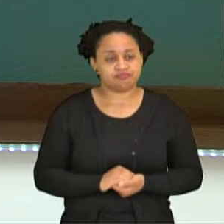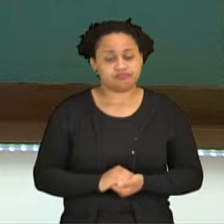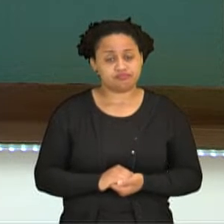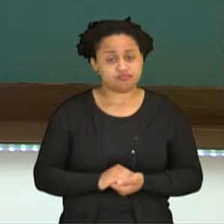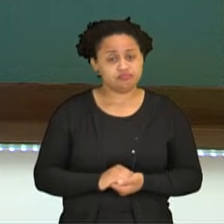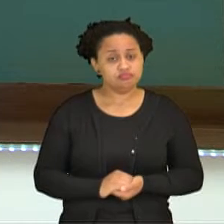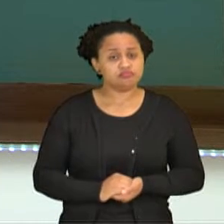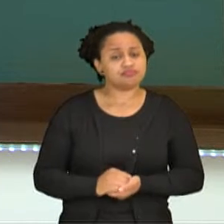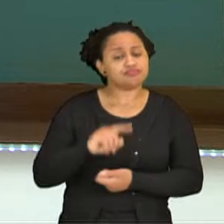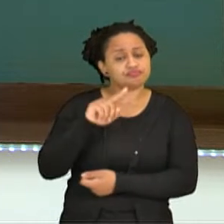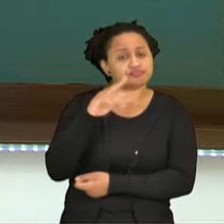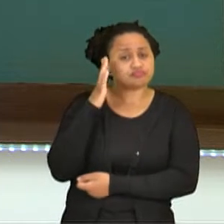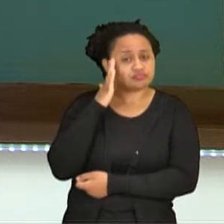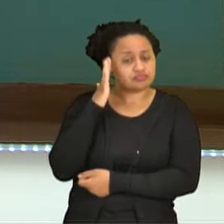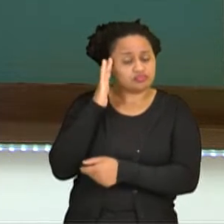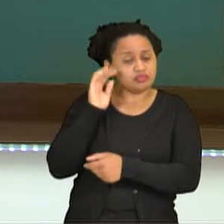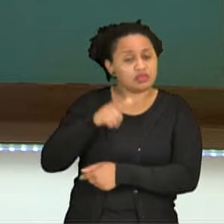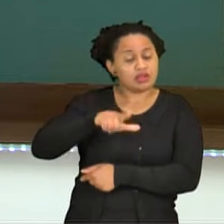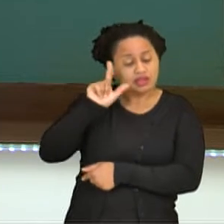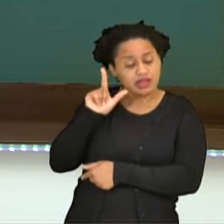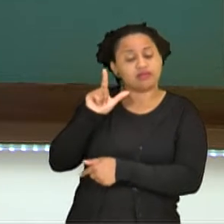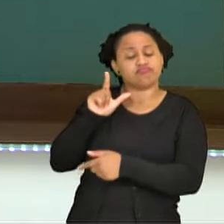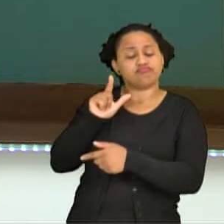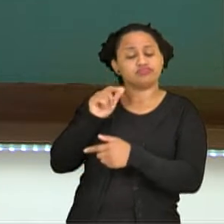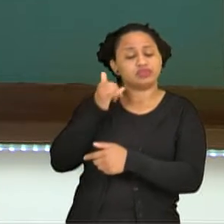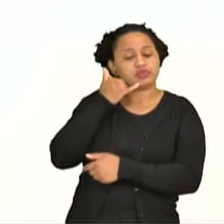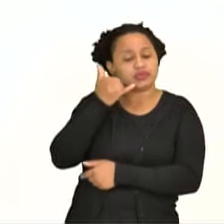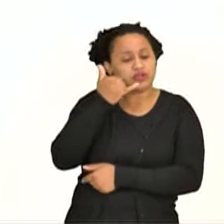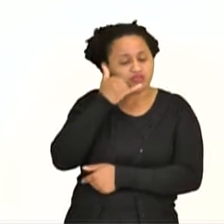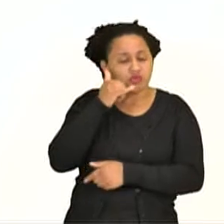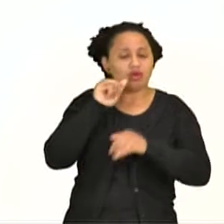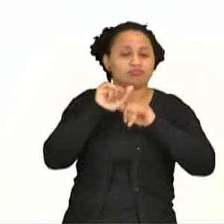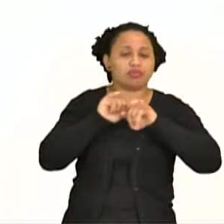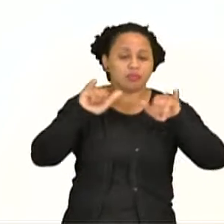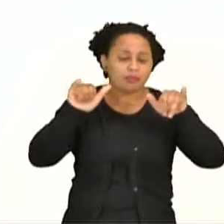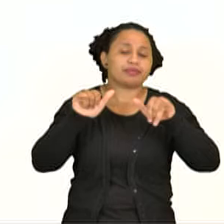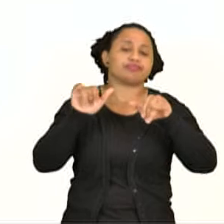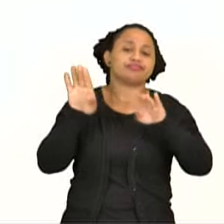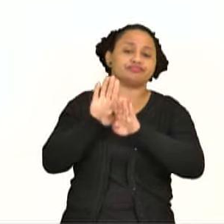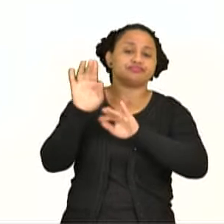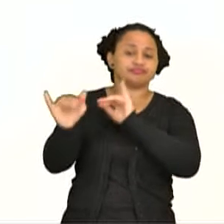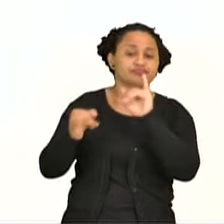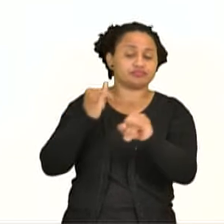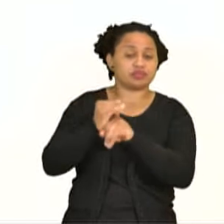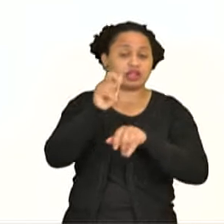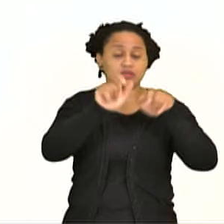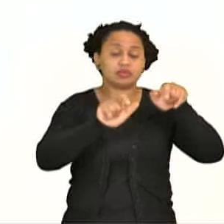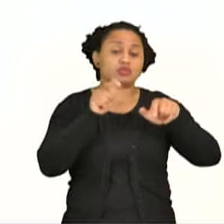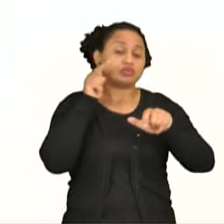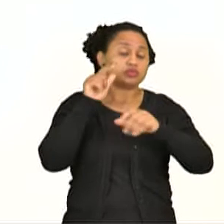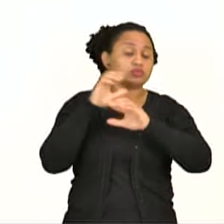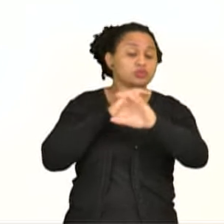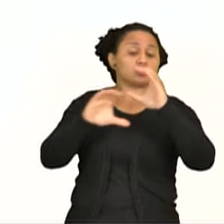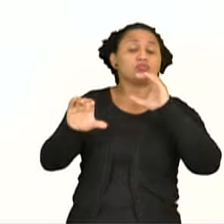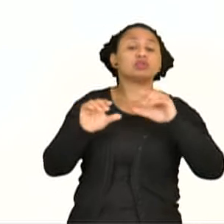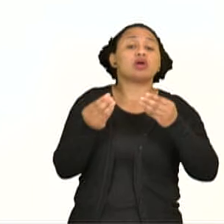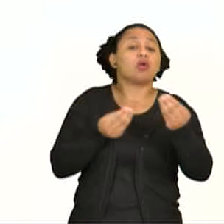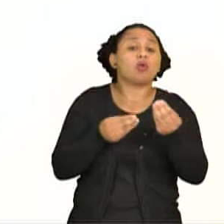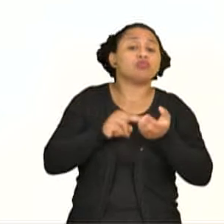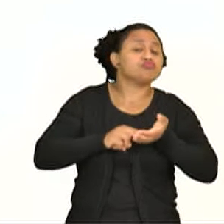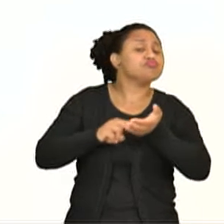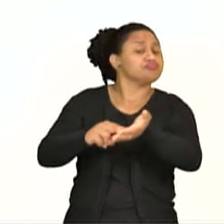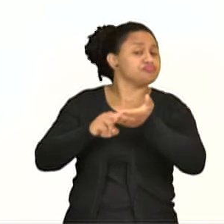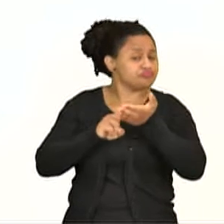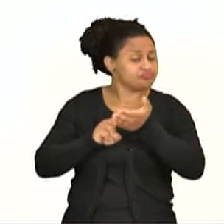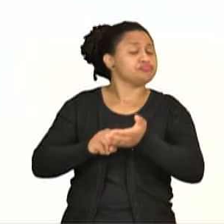Você sabia que antes do advento do telefone e da internet as pessoas se comunicavam por cartas? Sim, era assim que as